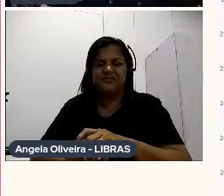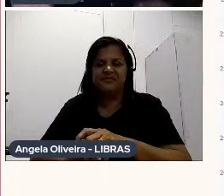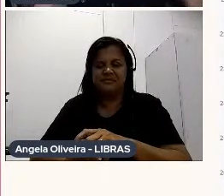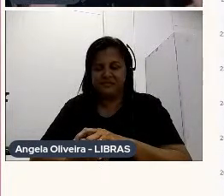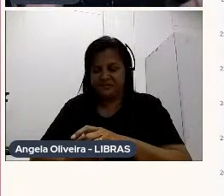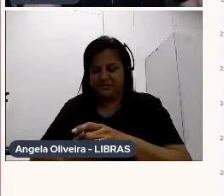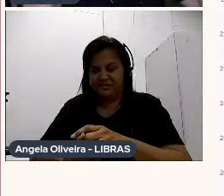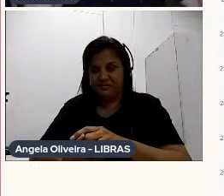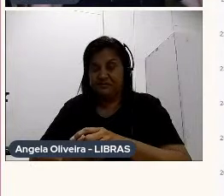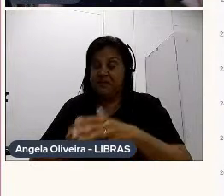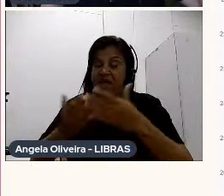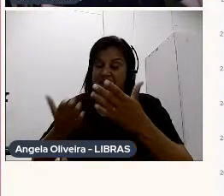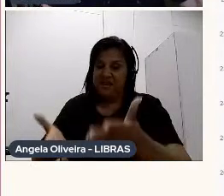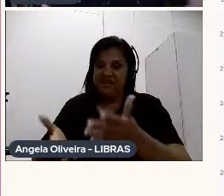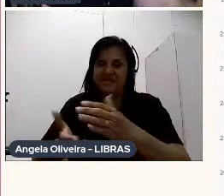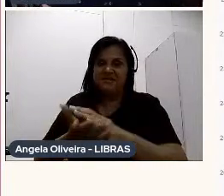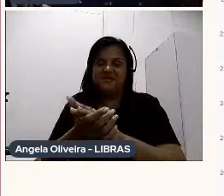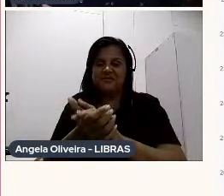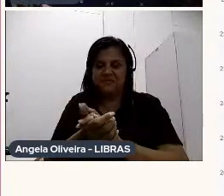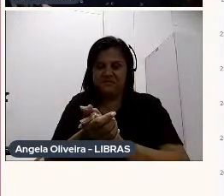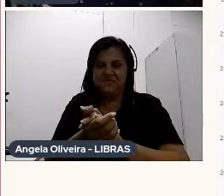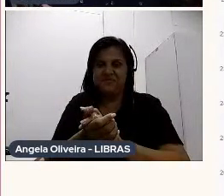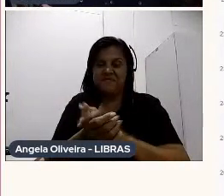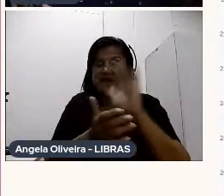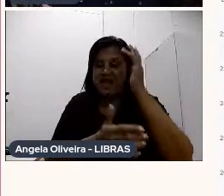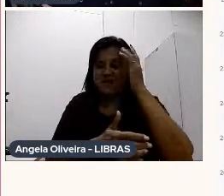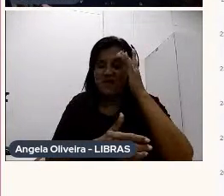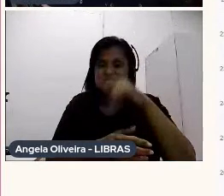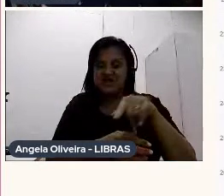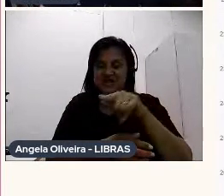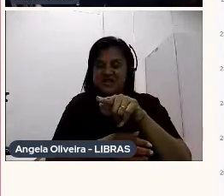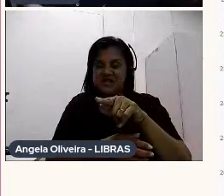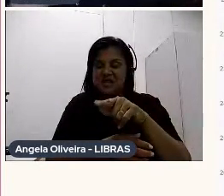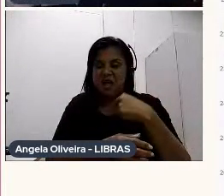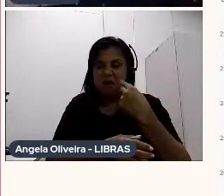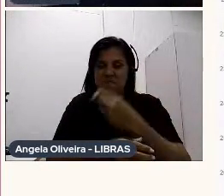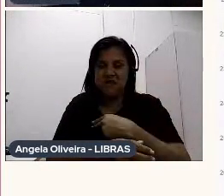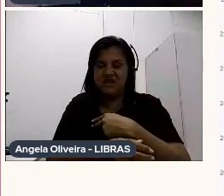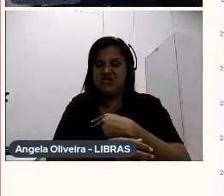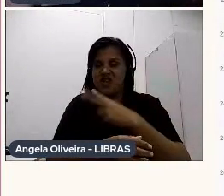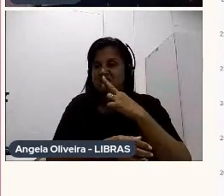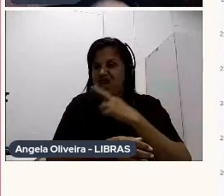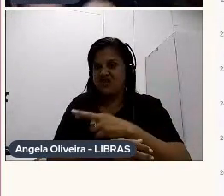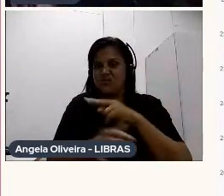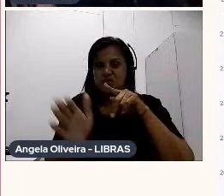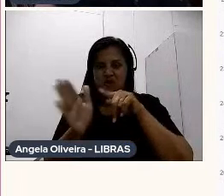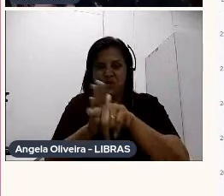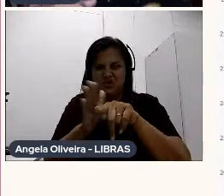É isso Acho que dá tempo Para a gente Responder umas perguntas